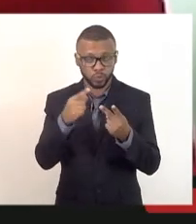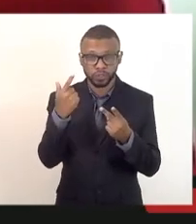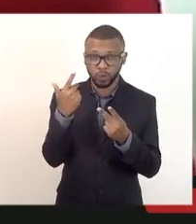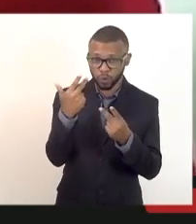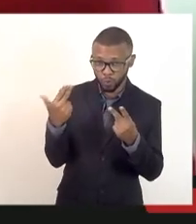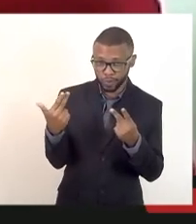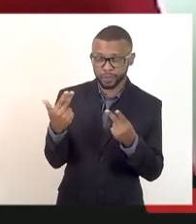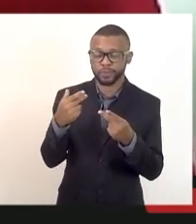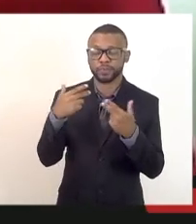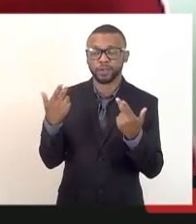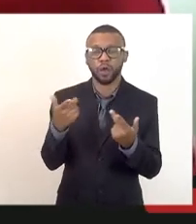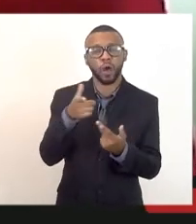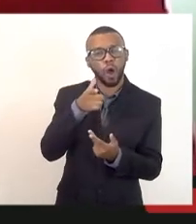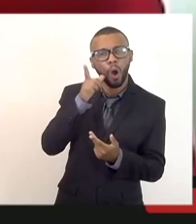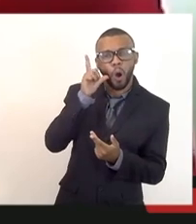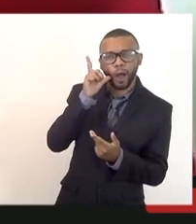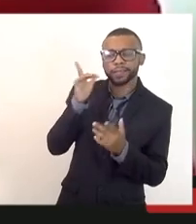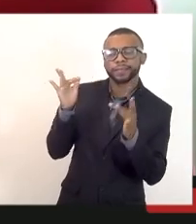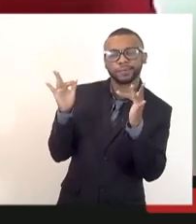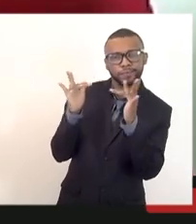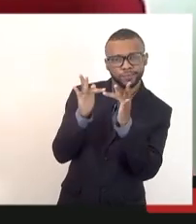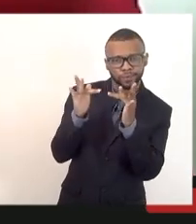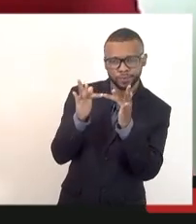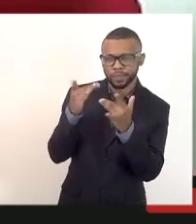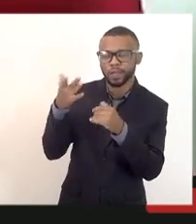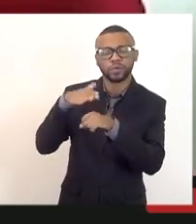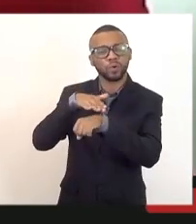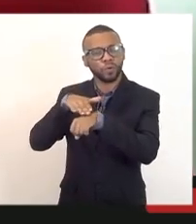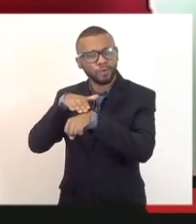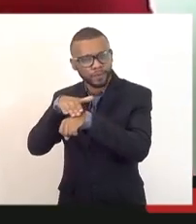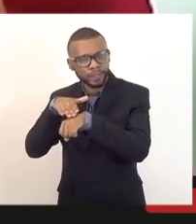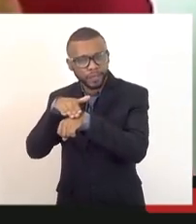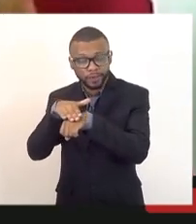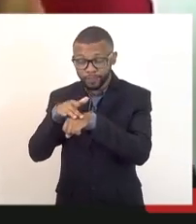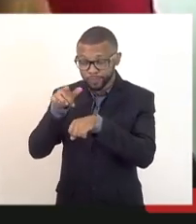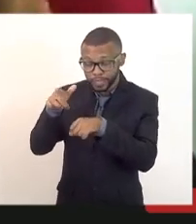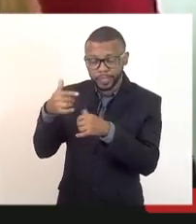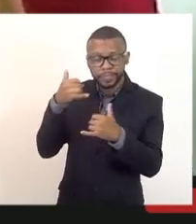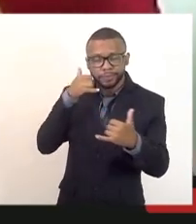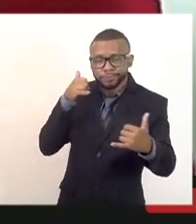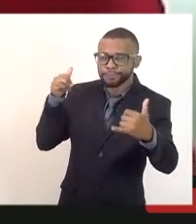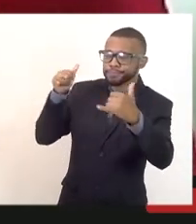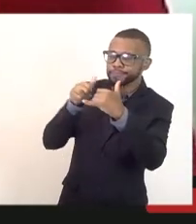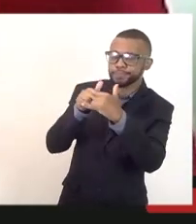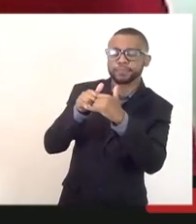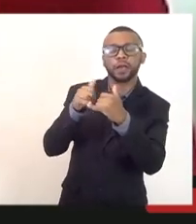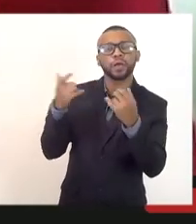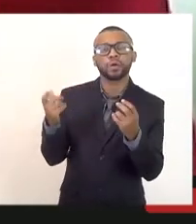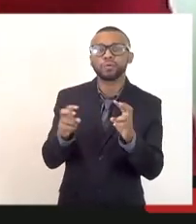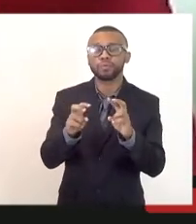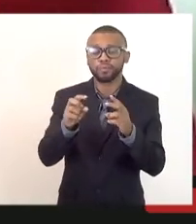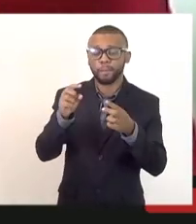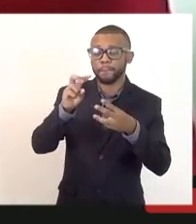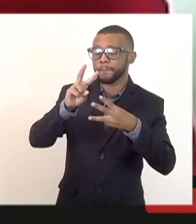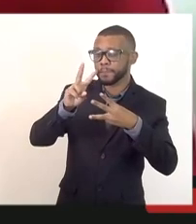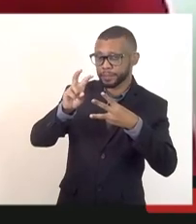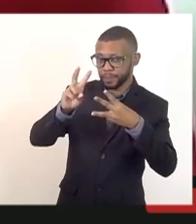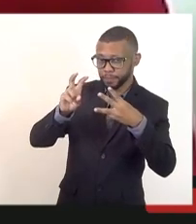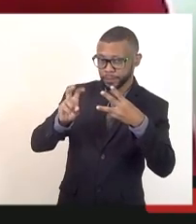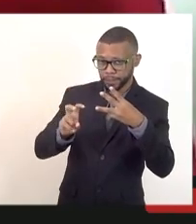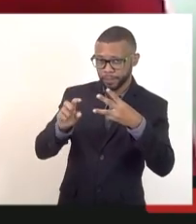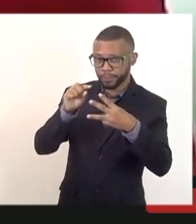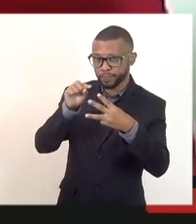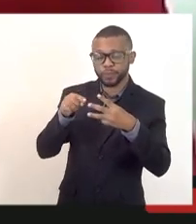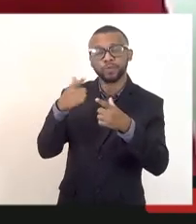efetivamente, ontem fiz contato com o senhor, nesse contato eu abordei três temas, que foi a questão